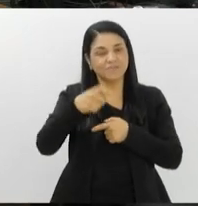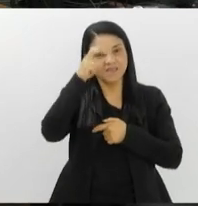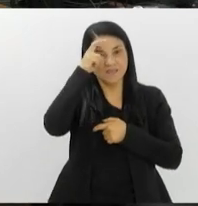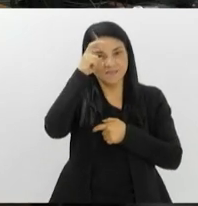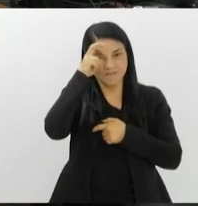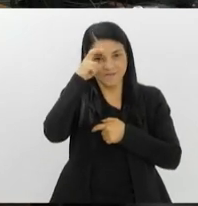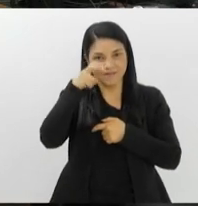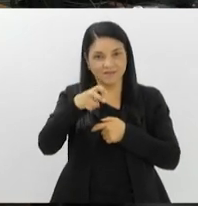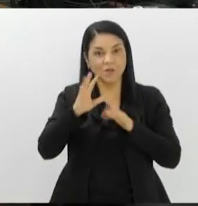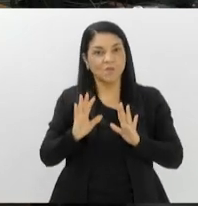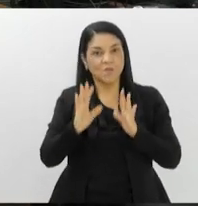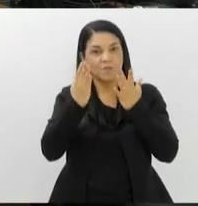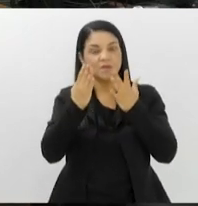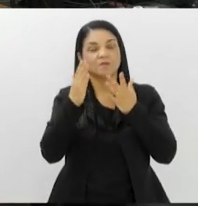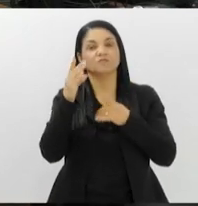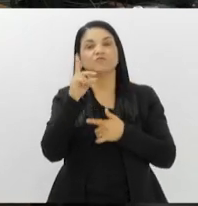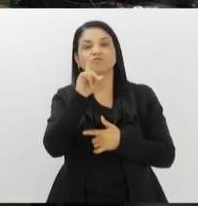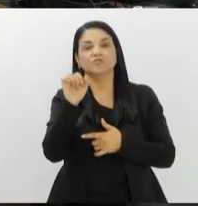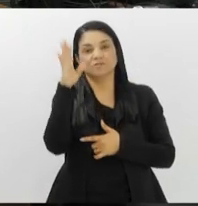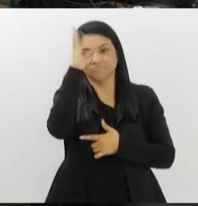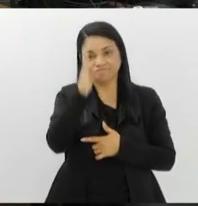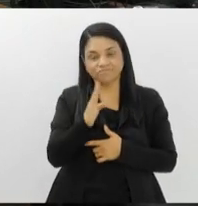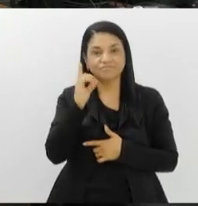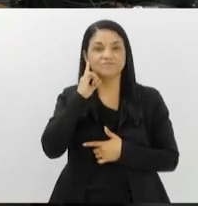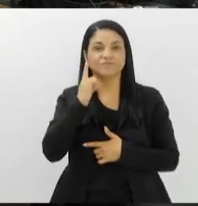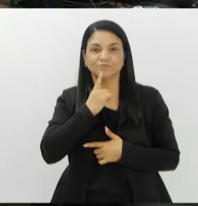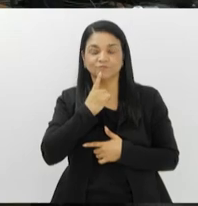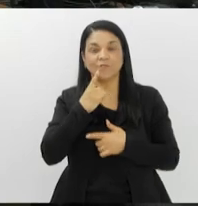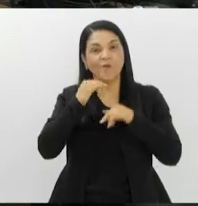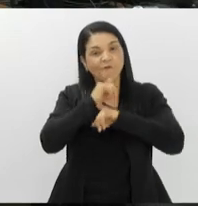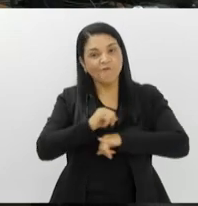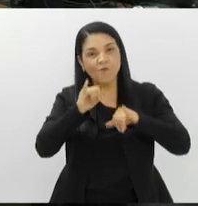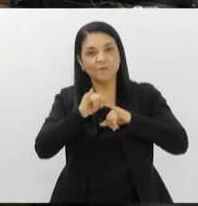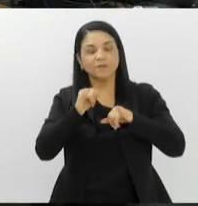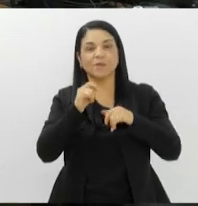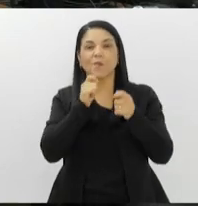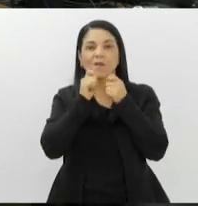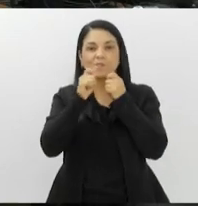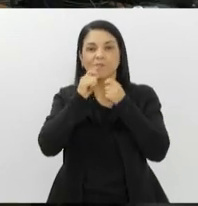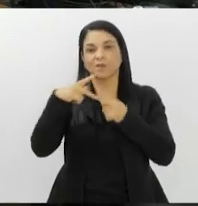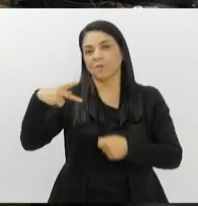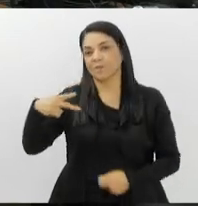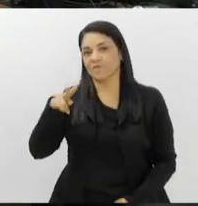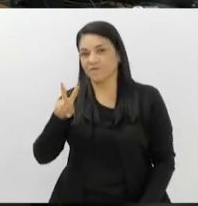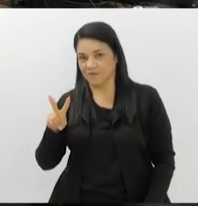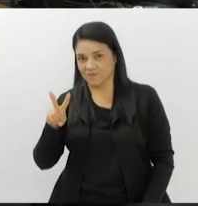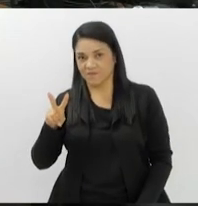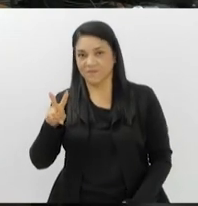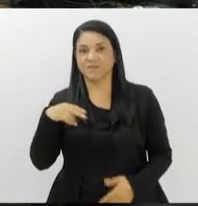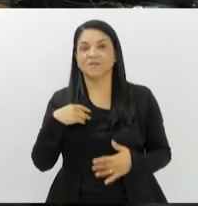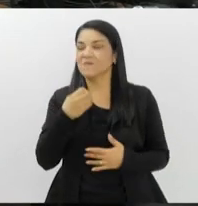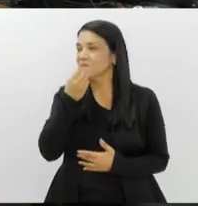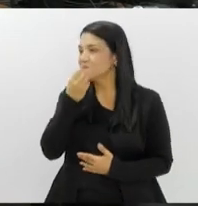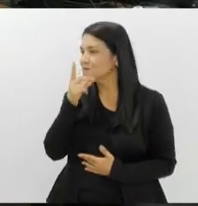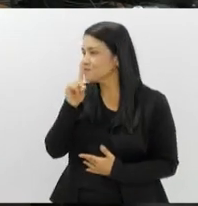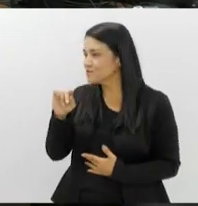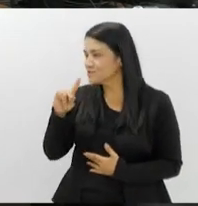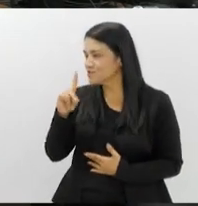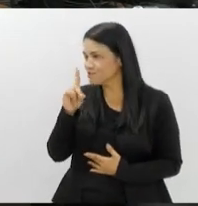quando também é comemorado o Dia Nacional do Surdo. Quem tem mais informações é o repórter Paulo Vitor Viviani. Bom dia, PV!